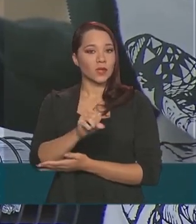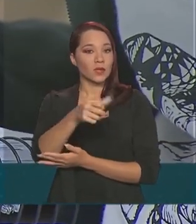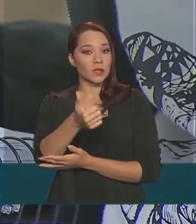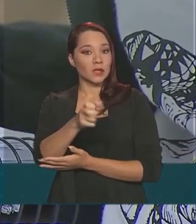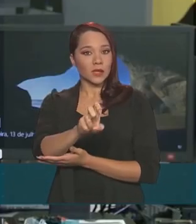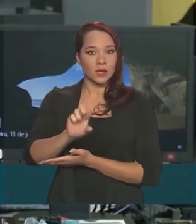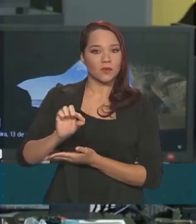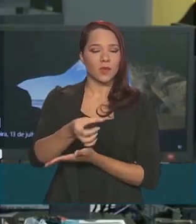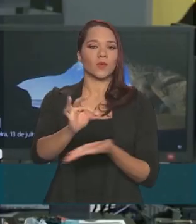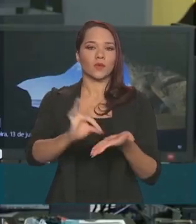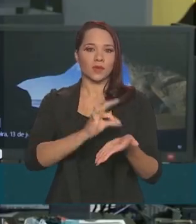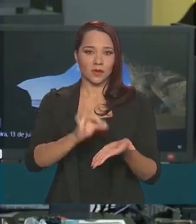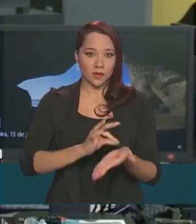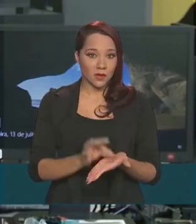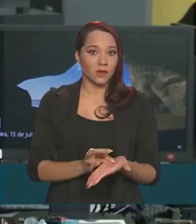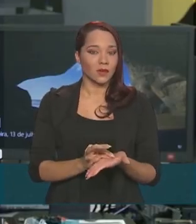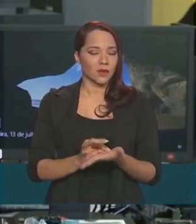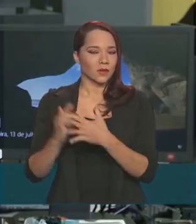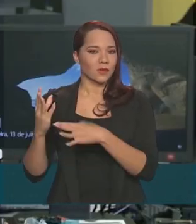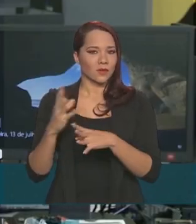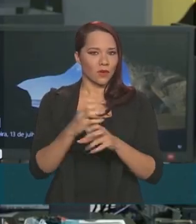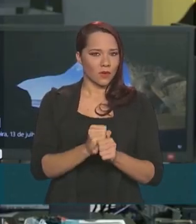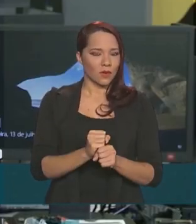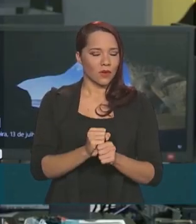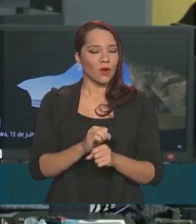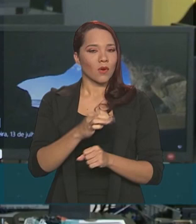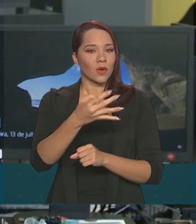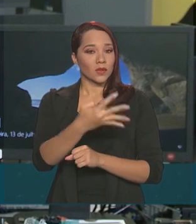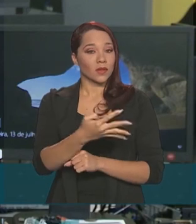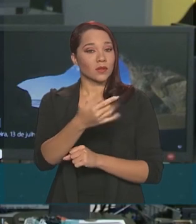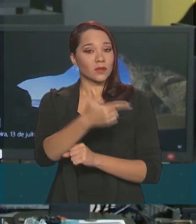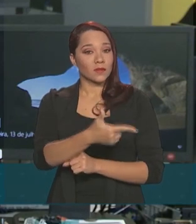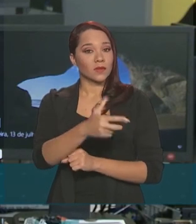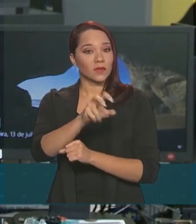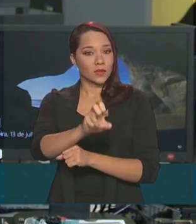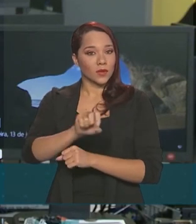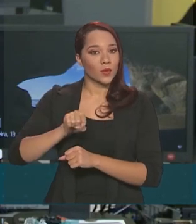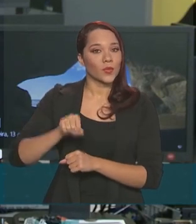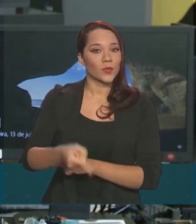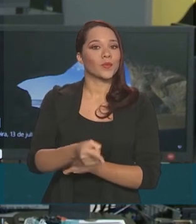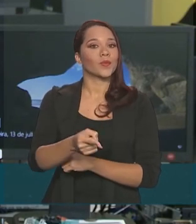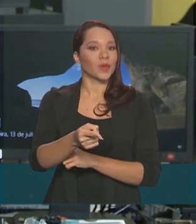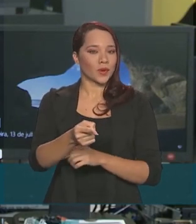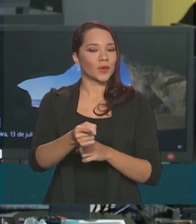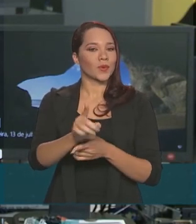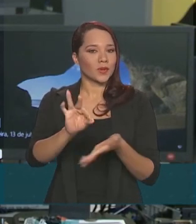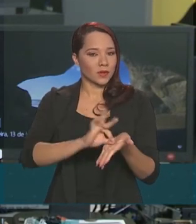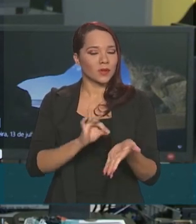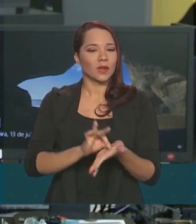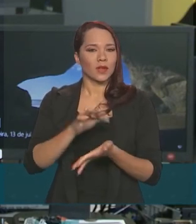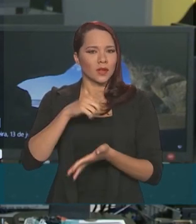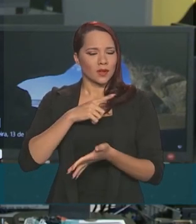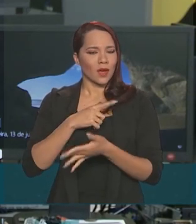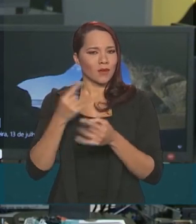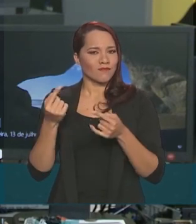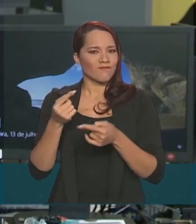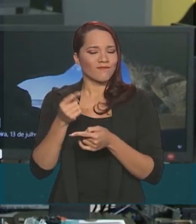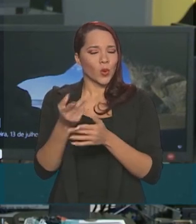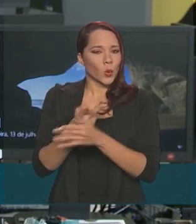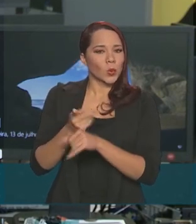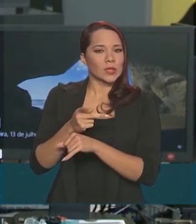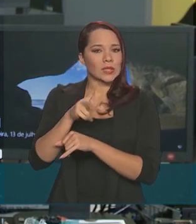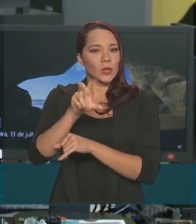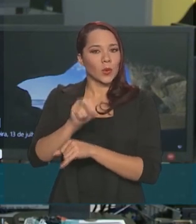mil inscrições. Desse total, cerca de 425 mil inscritos disputam mais de 50 mil